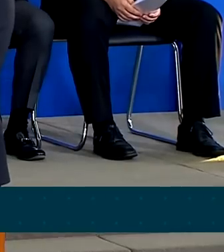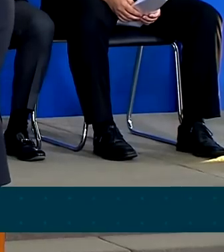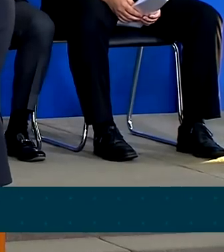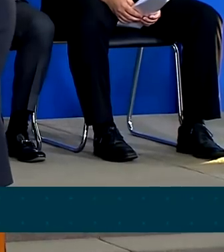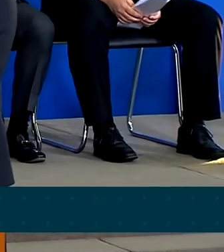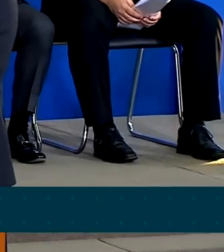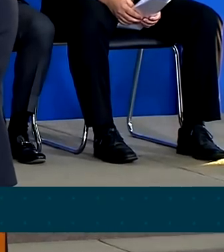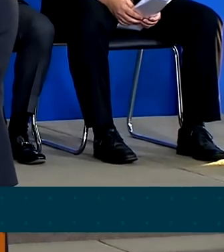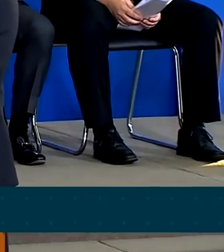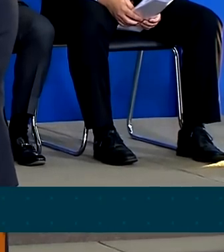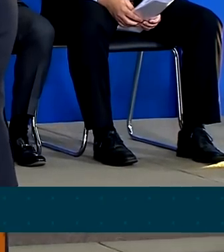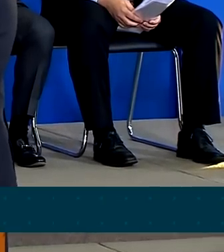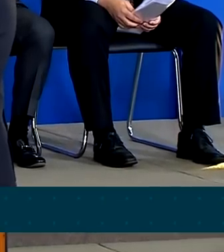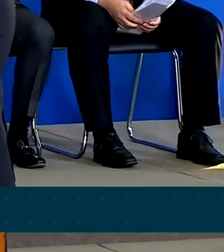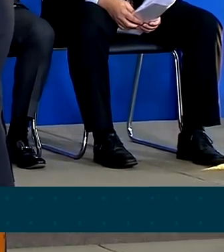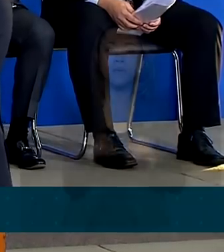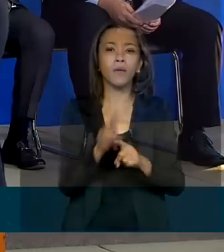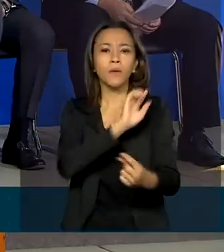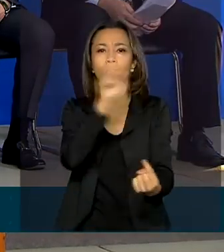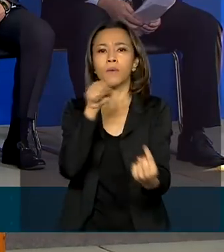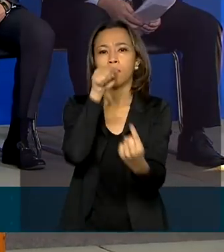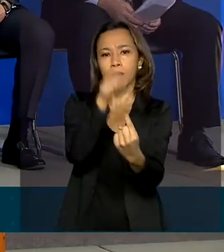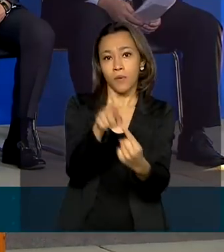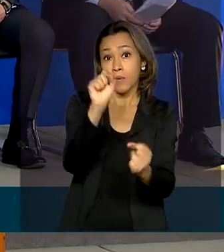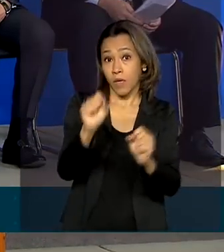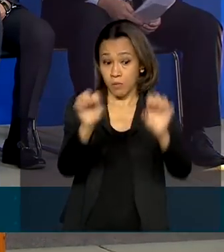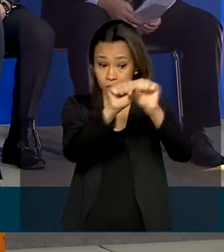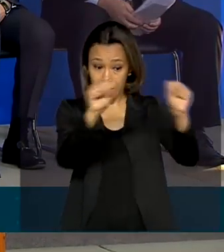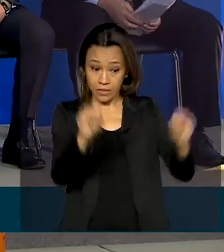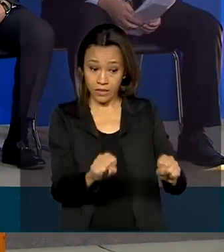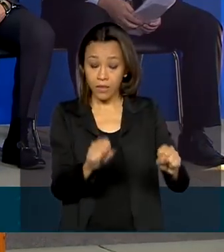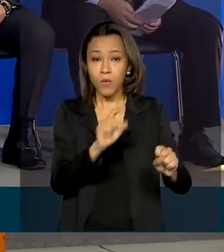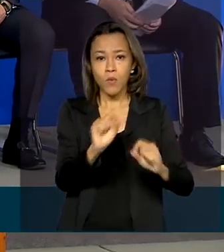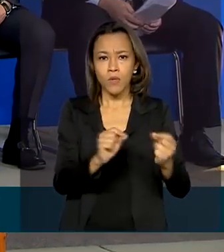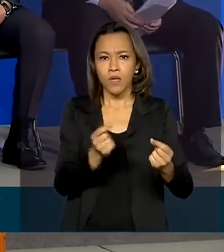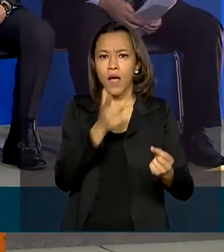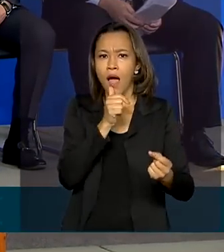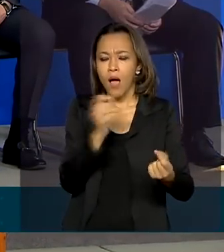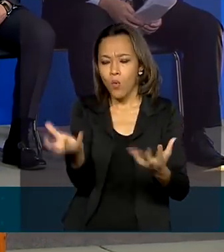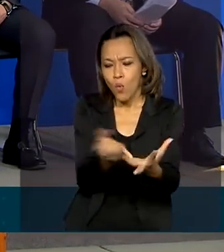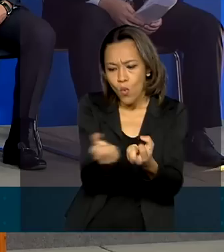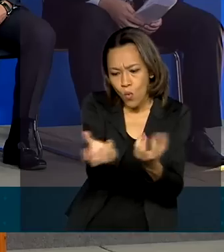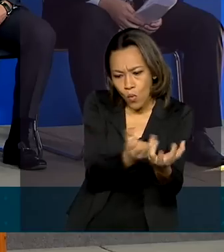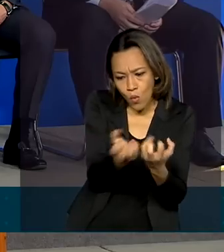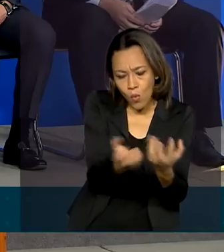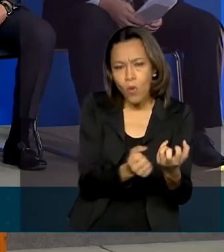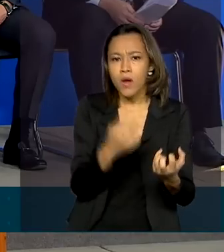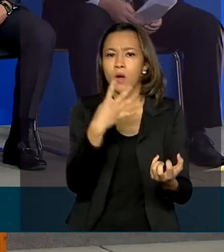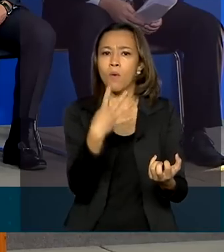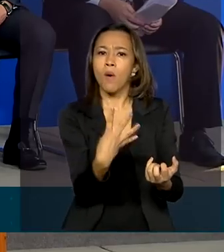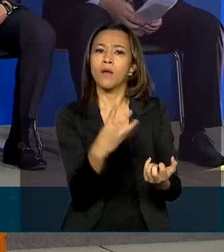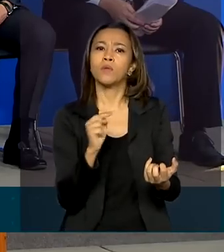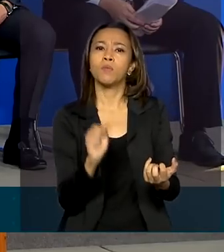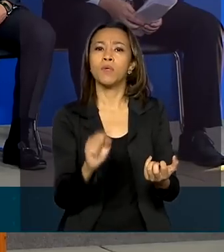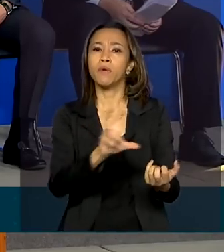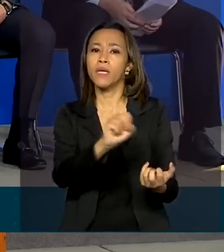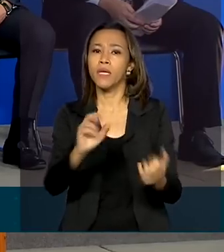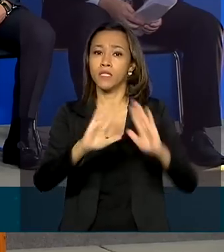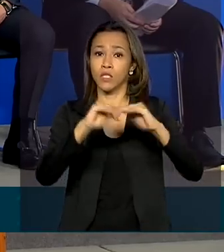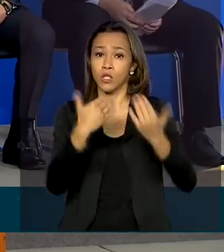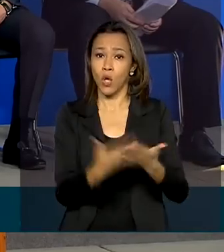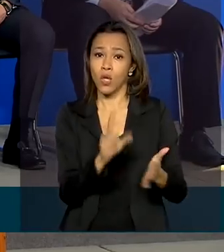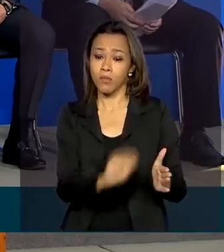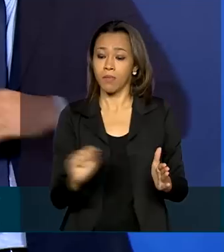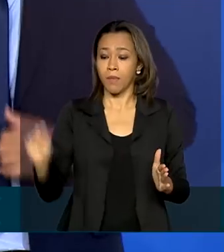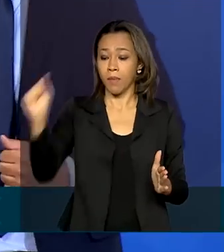E o governo também pretende instalar um sistema de captação de água em 4.500 escolas rurais localizadas